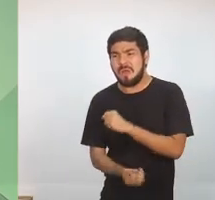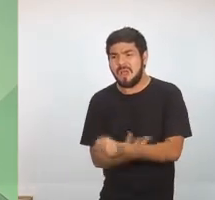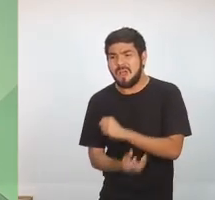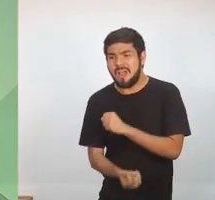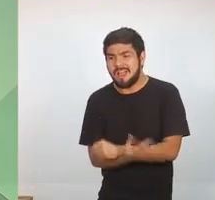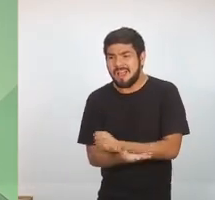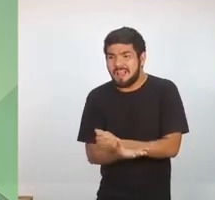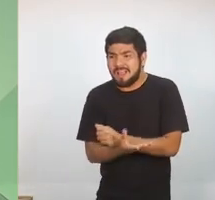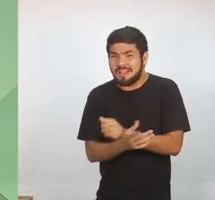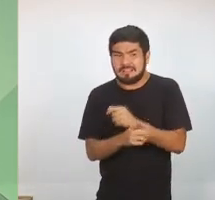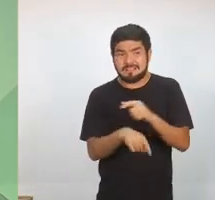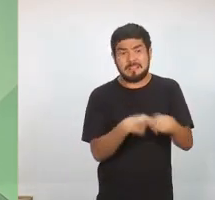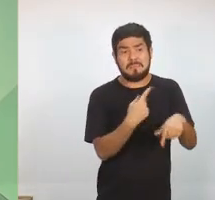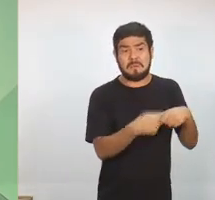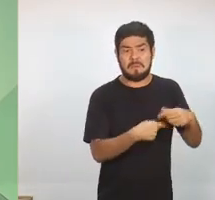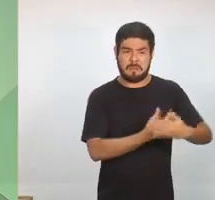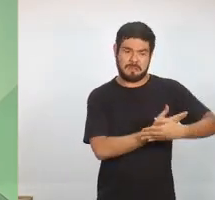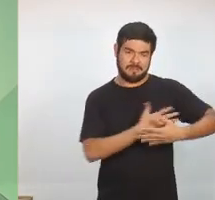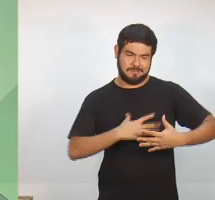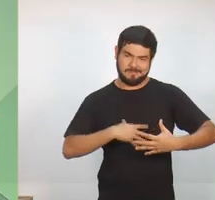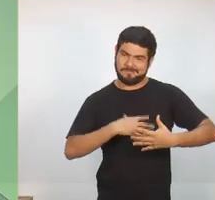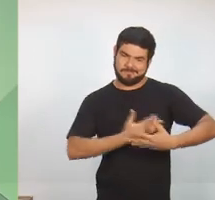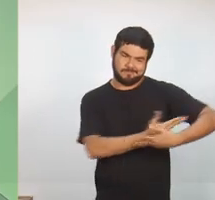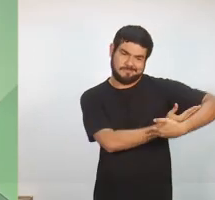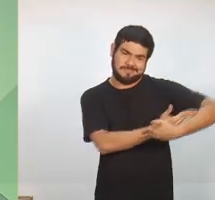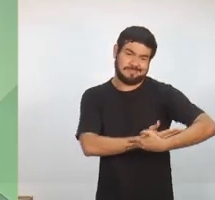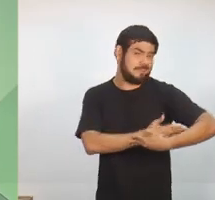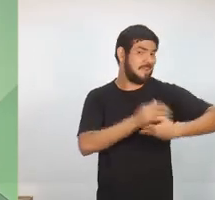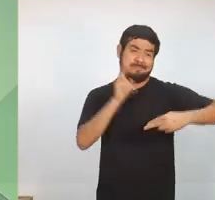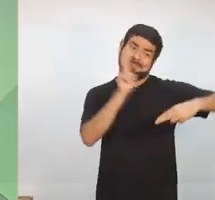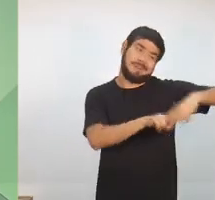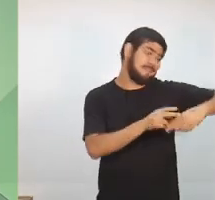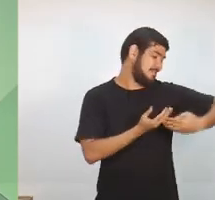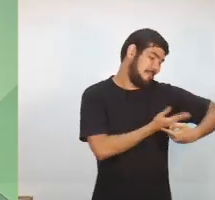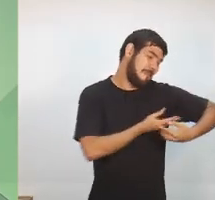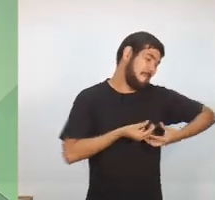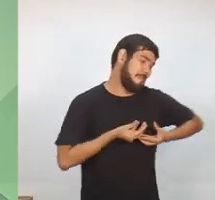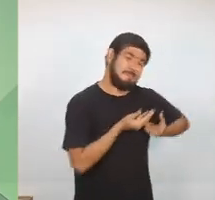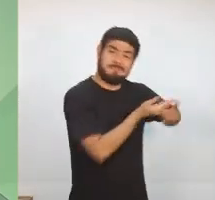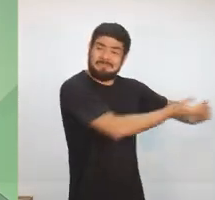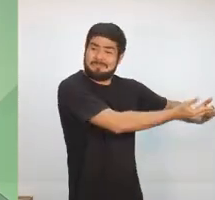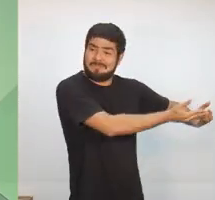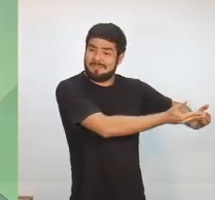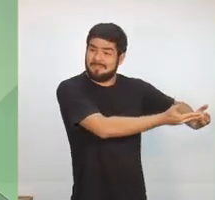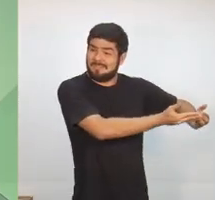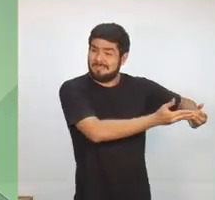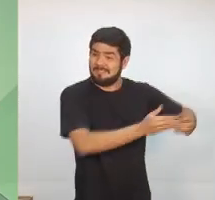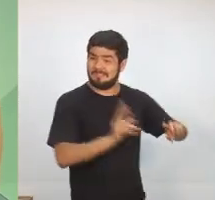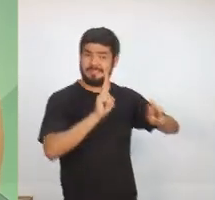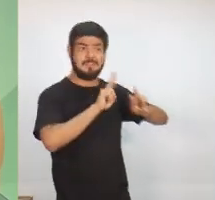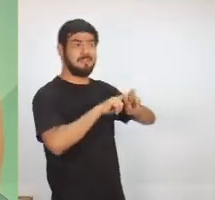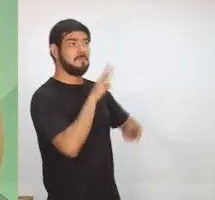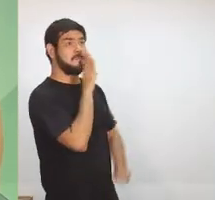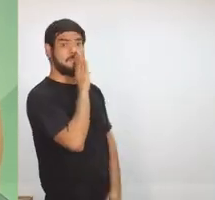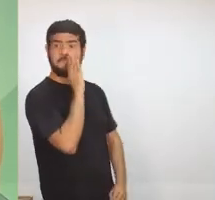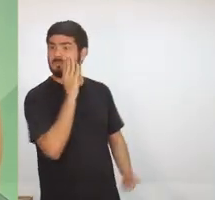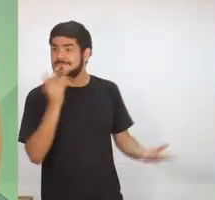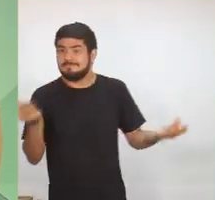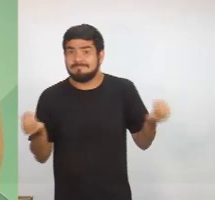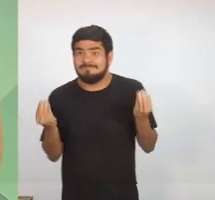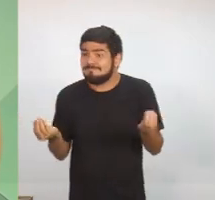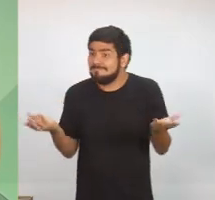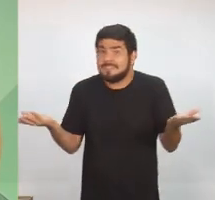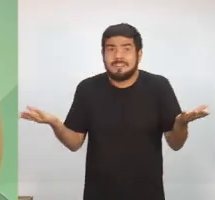o presídio e deixam os filhos recém-nascidos, abandonados. É preciso, então, pensar num novo modelo, mas pensar acima de tudo,